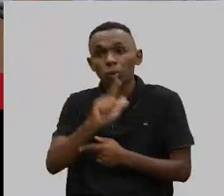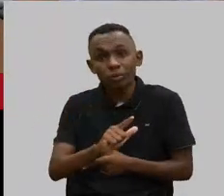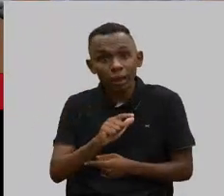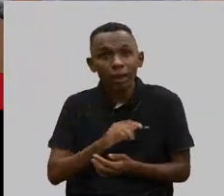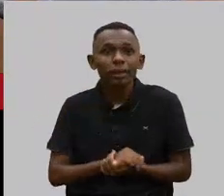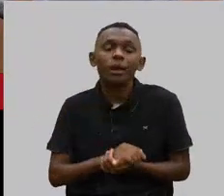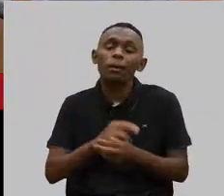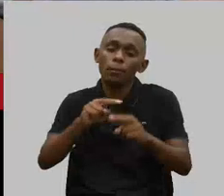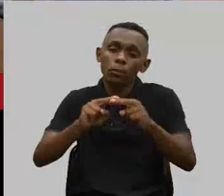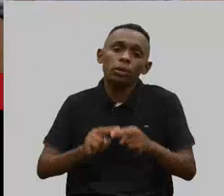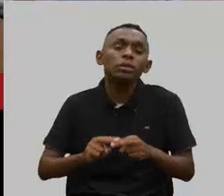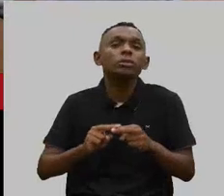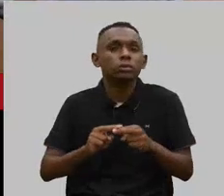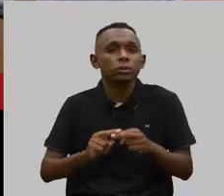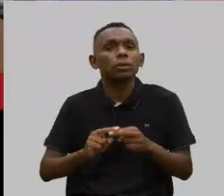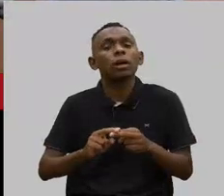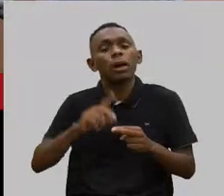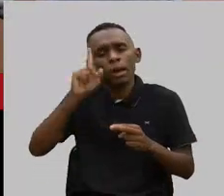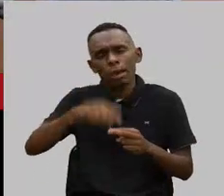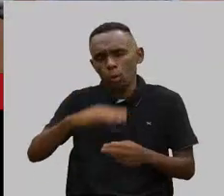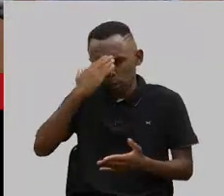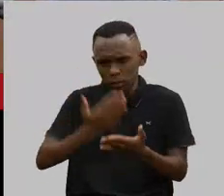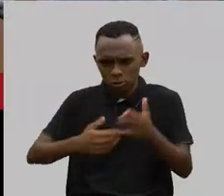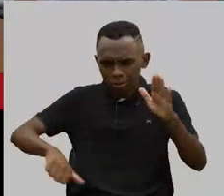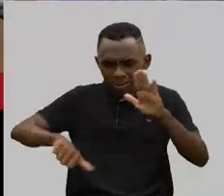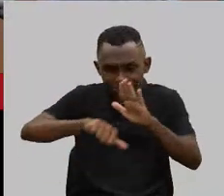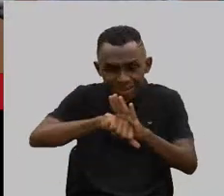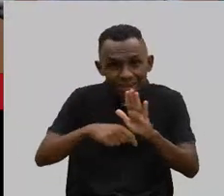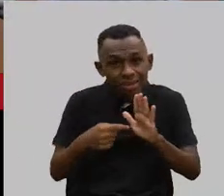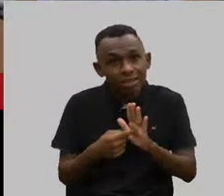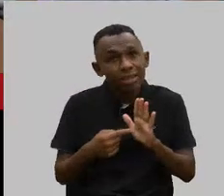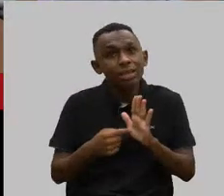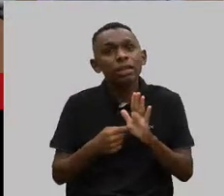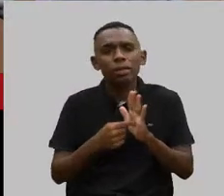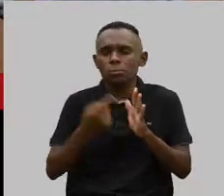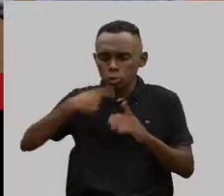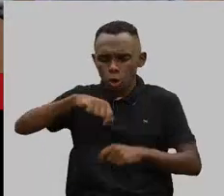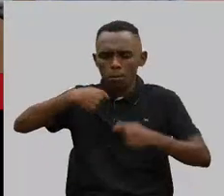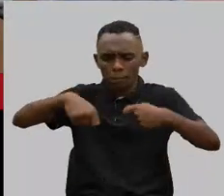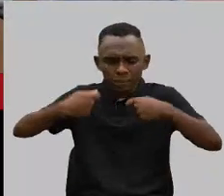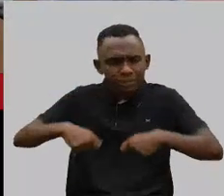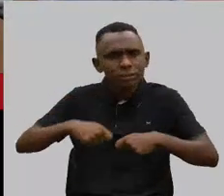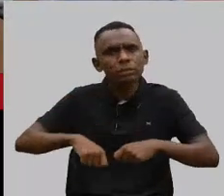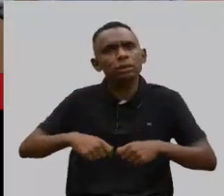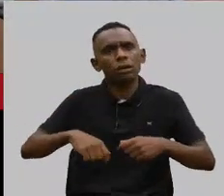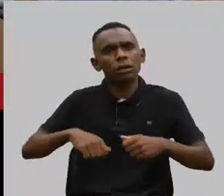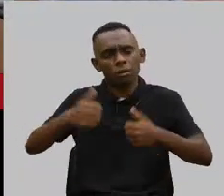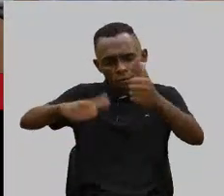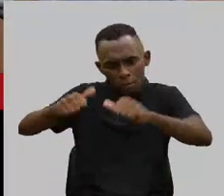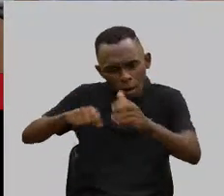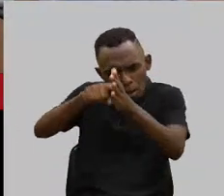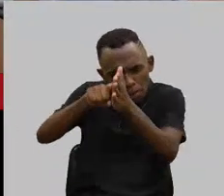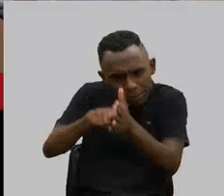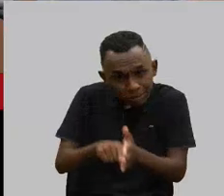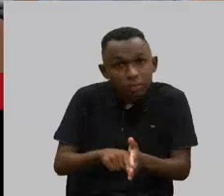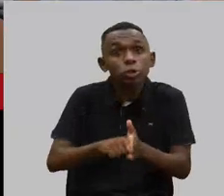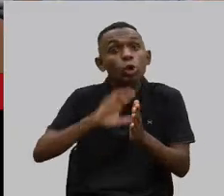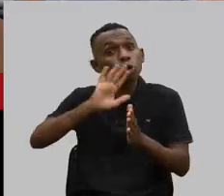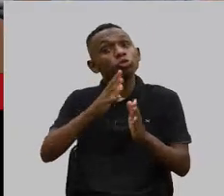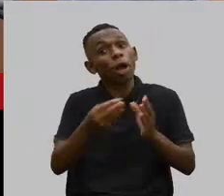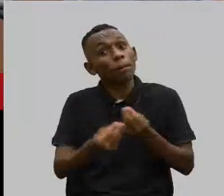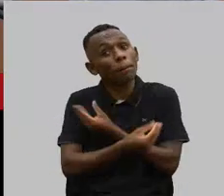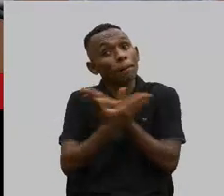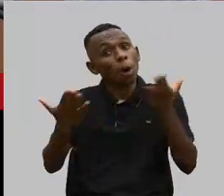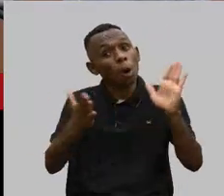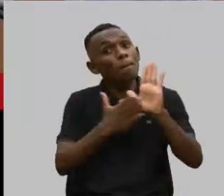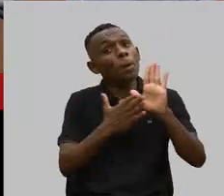para mim, é crime e nós, deputadas, devemos investigar por uma CPI. E aí eu já trouxe essa missão para vocês.